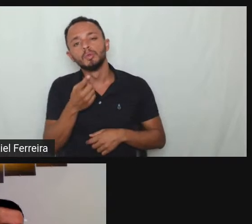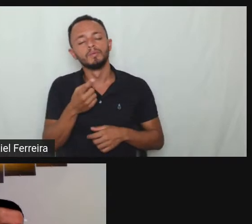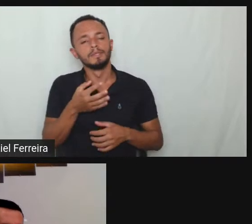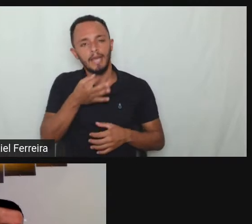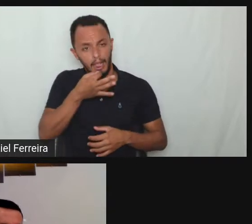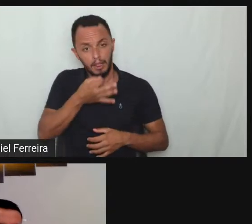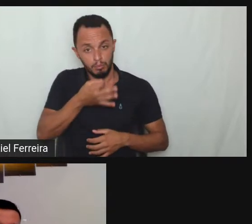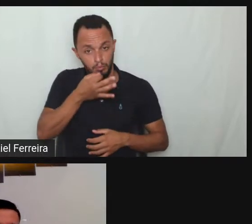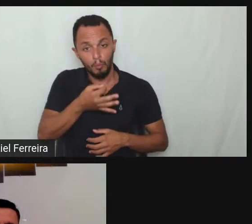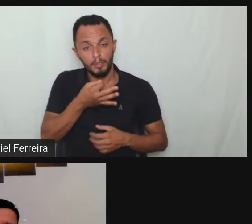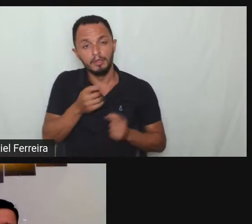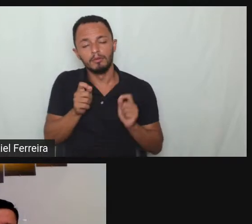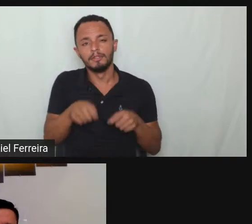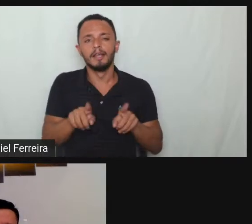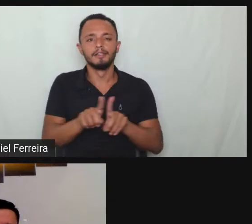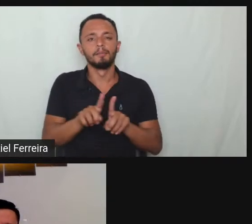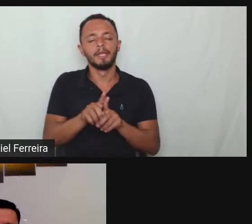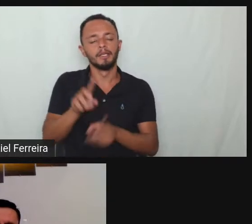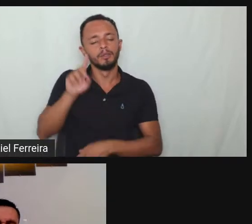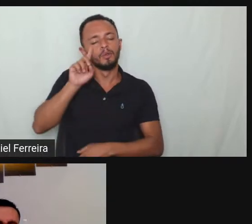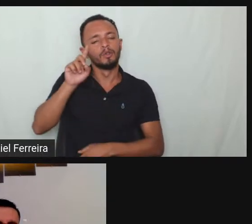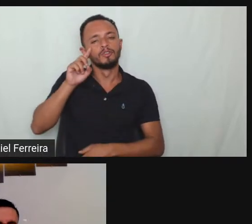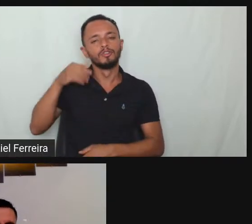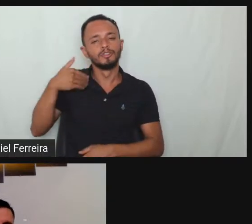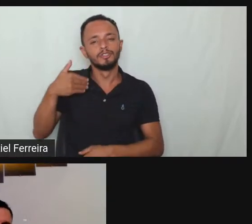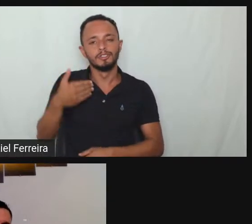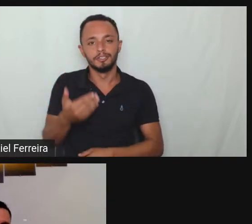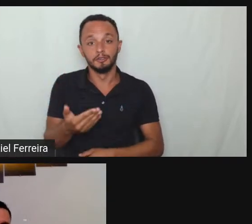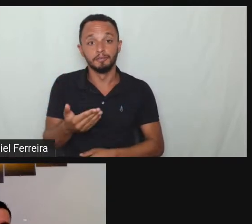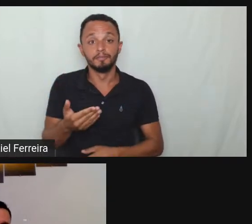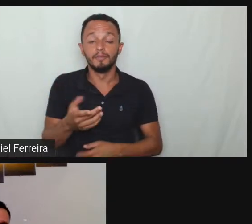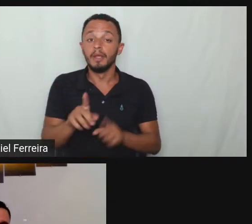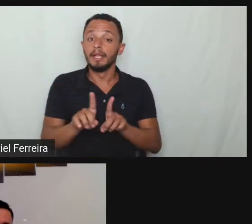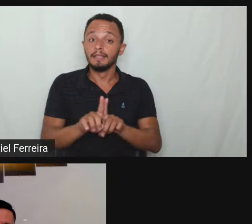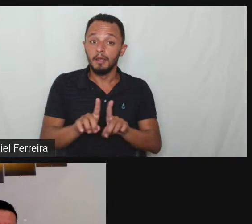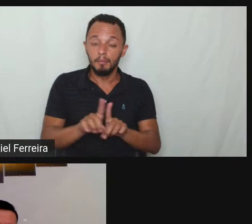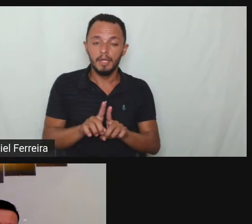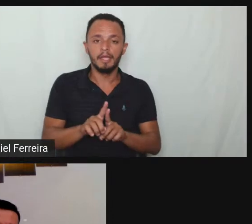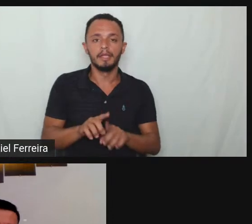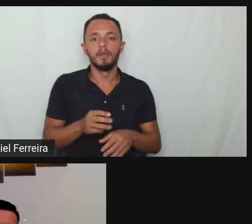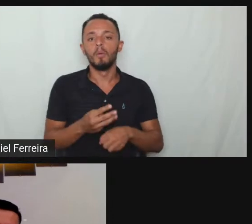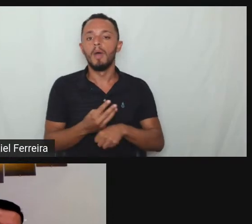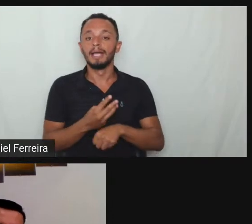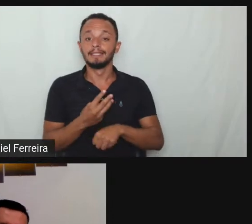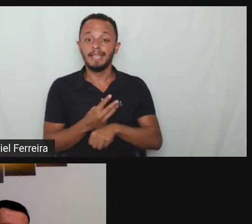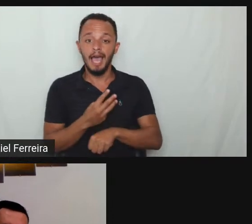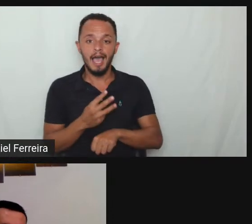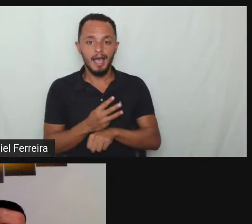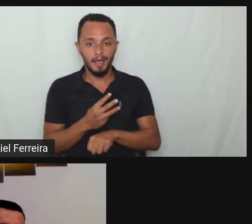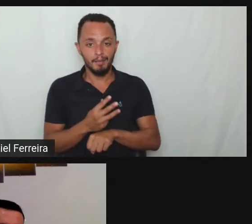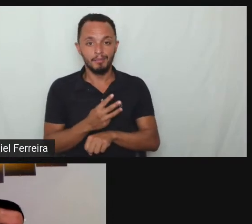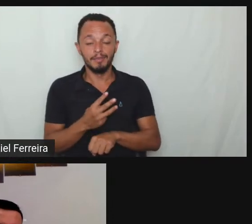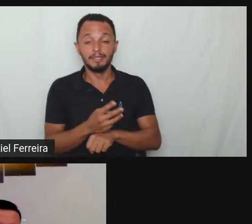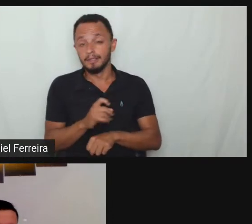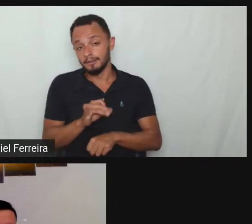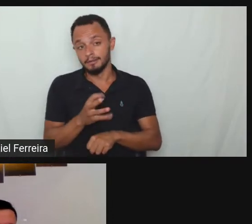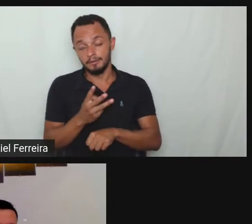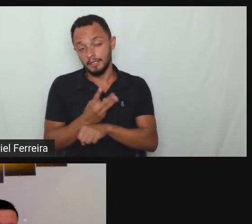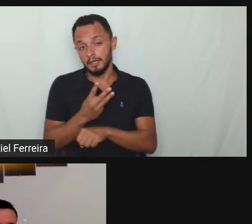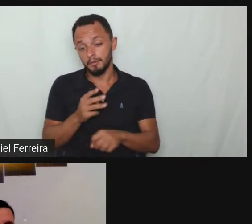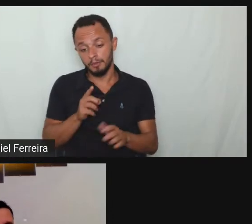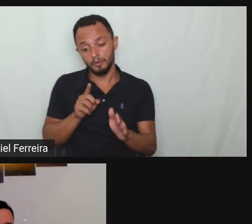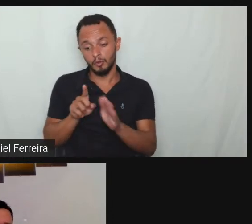cotineiramente no cotidiano tem também o whatsapp se alguma pessoa quiser tirar essa dúvida especificamente